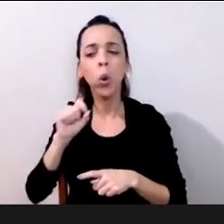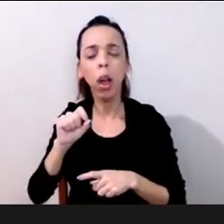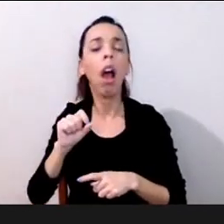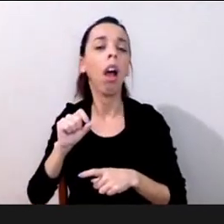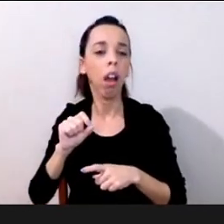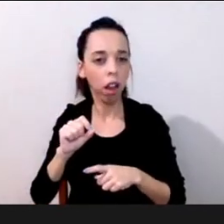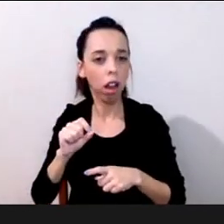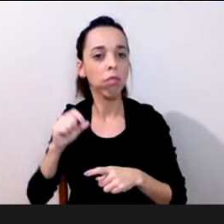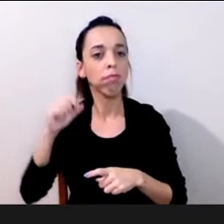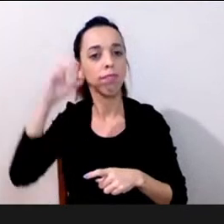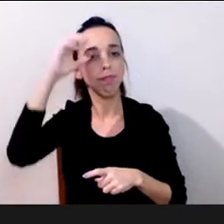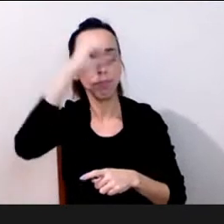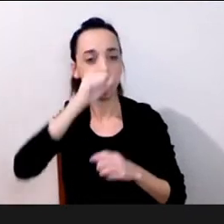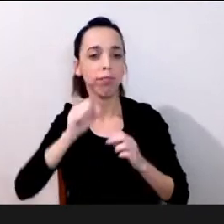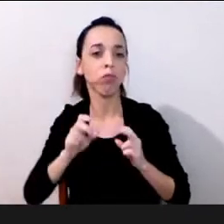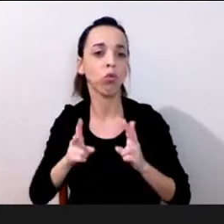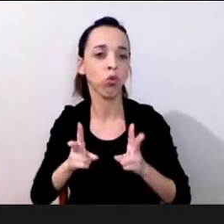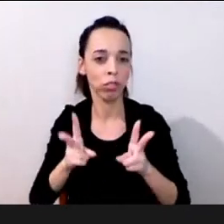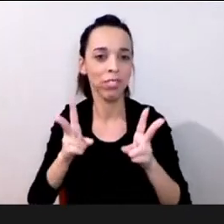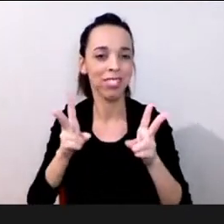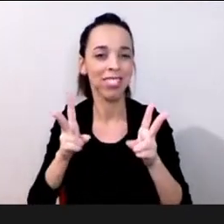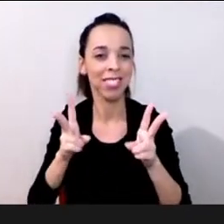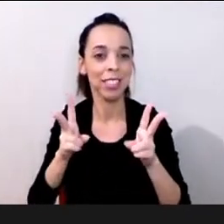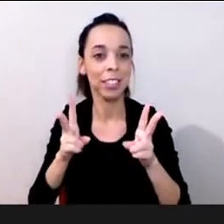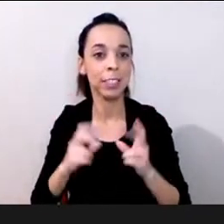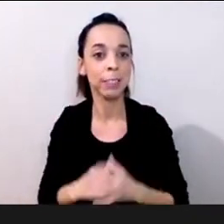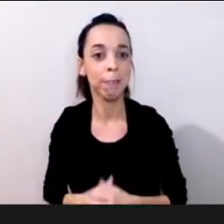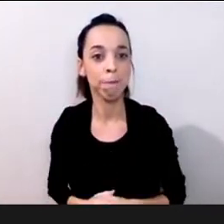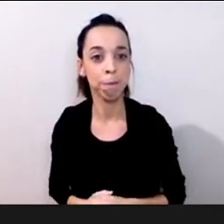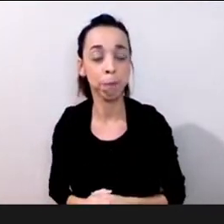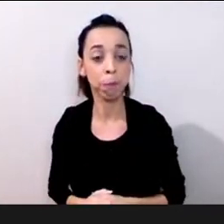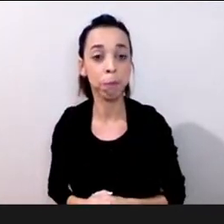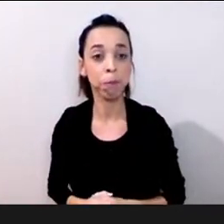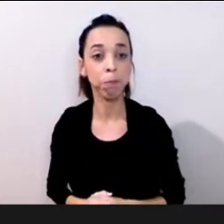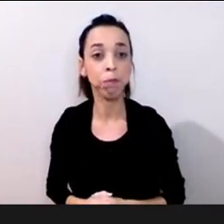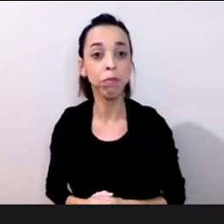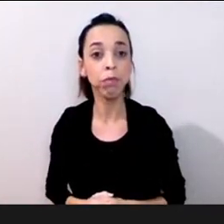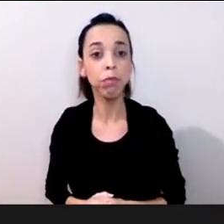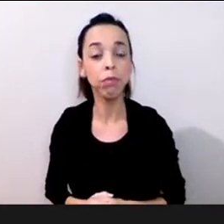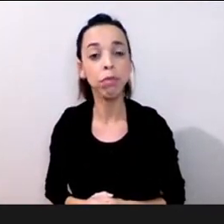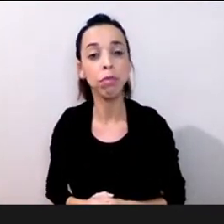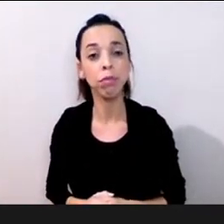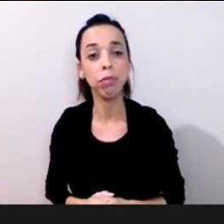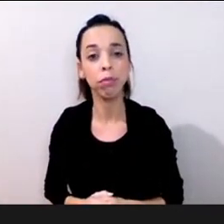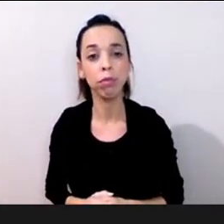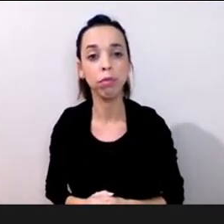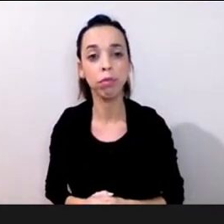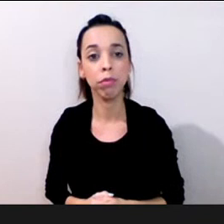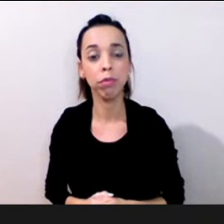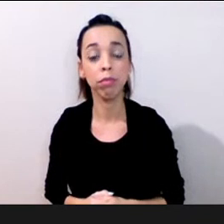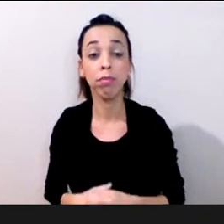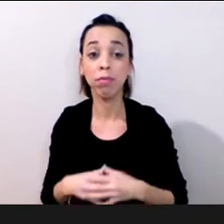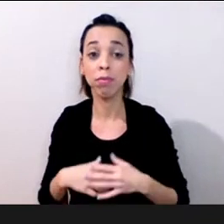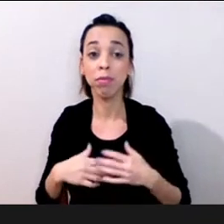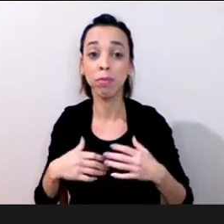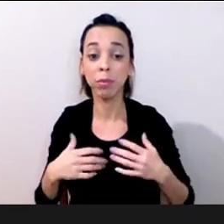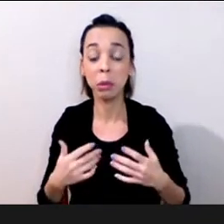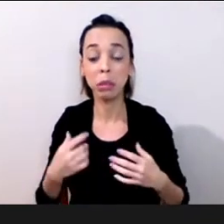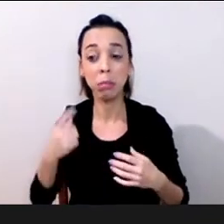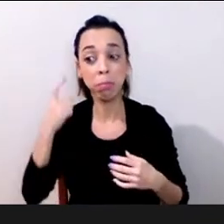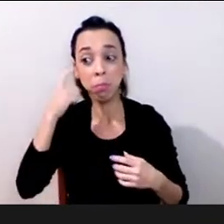não entrando no dicionário mas uma das questões que nos pode ajudar para essa insegurança é a colaboração